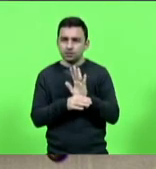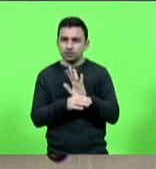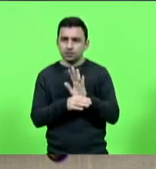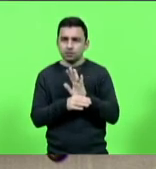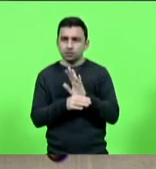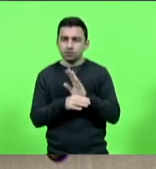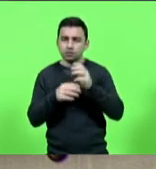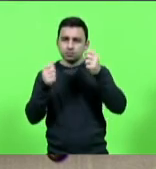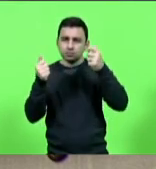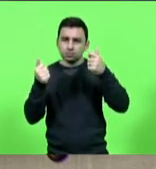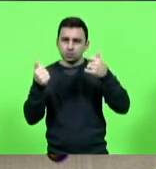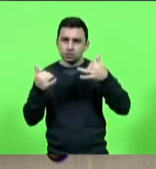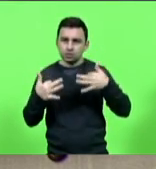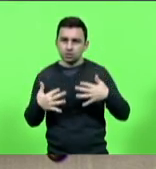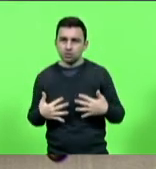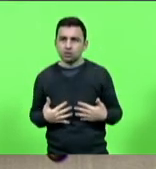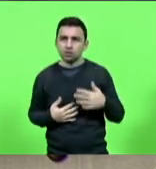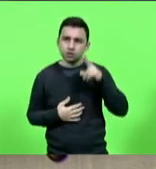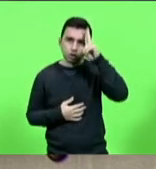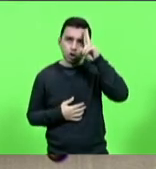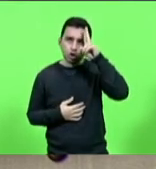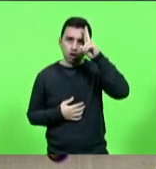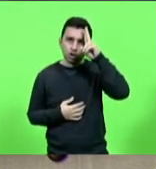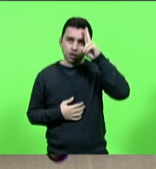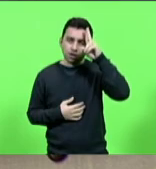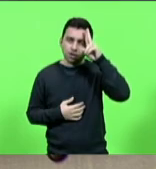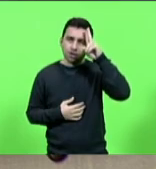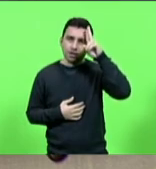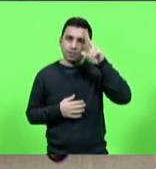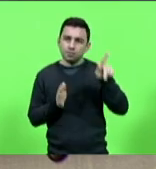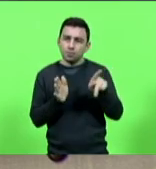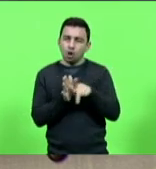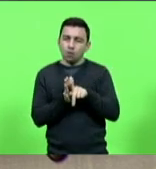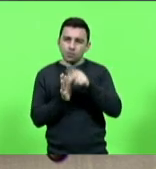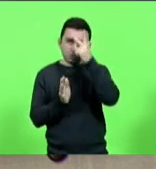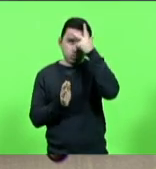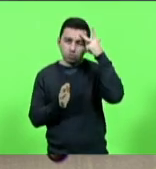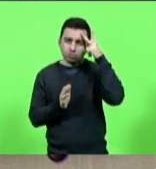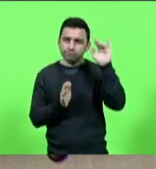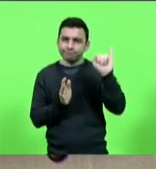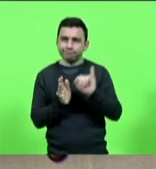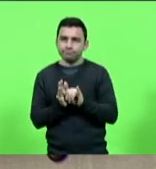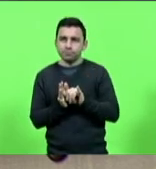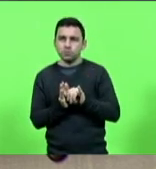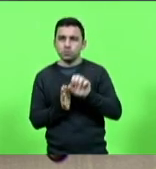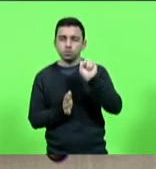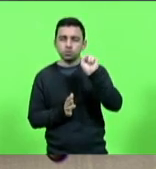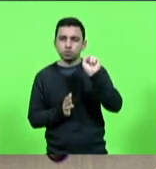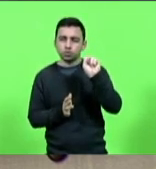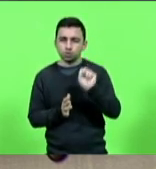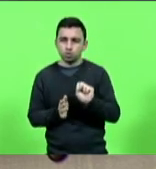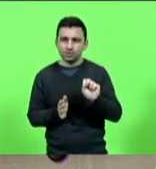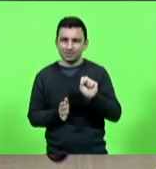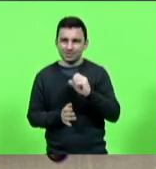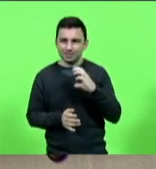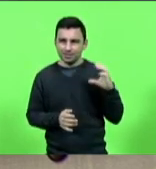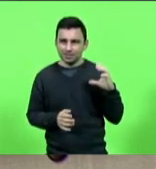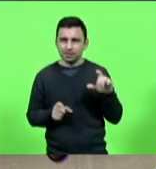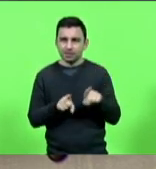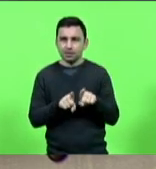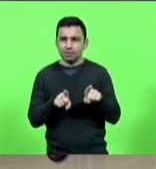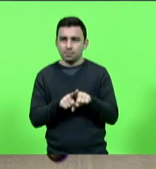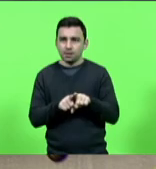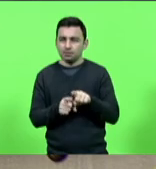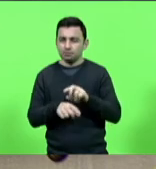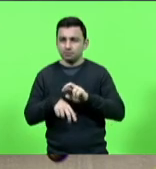intitulados Relatos e Vestígios da Imigração Italiana do Sul Catarinense e das Etnias de